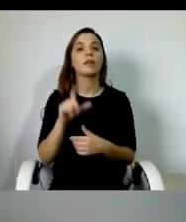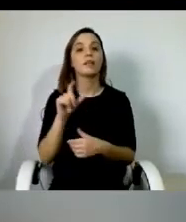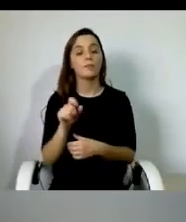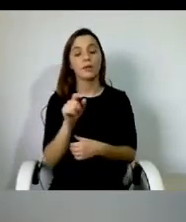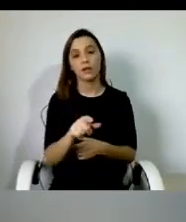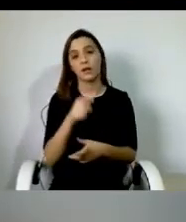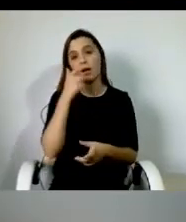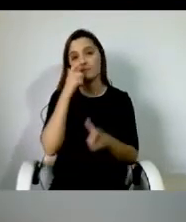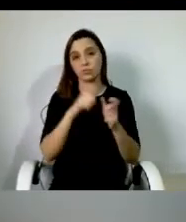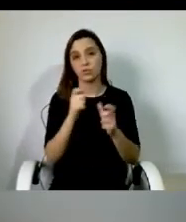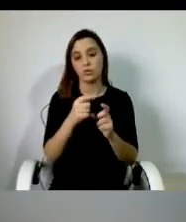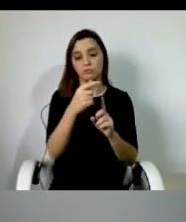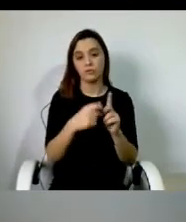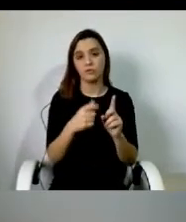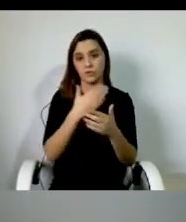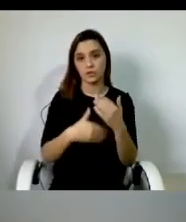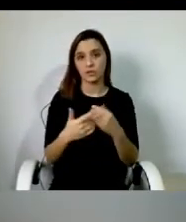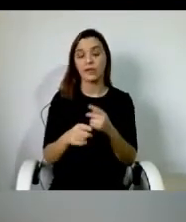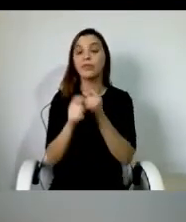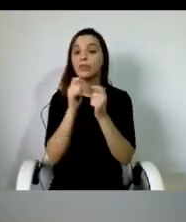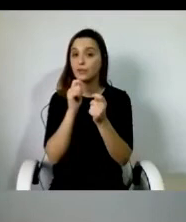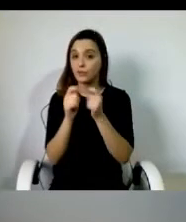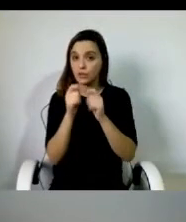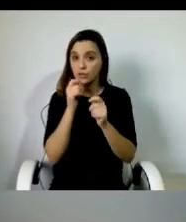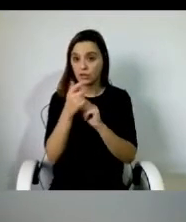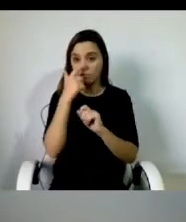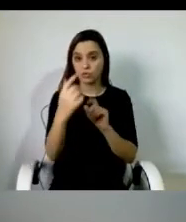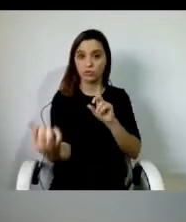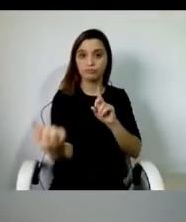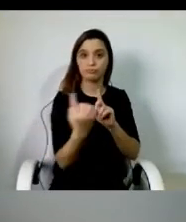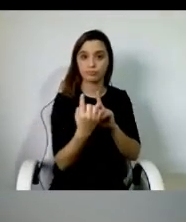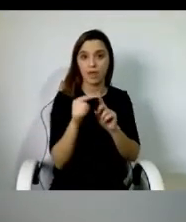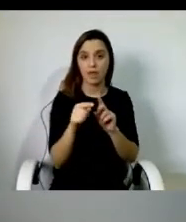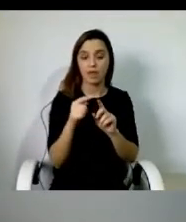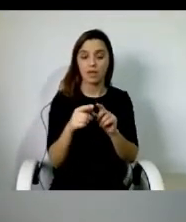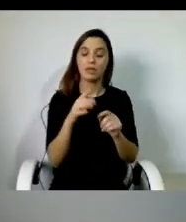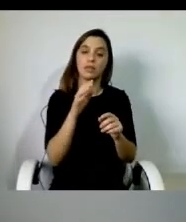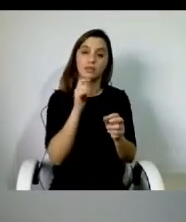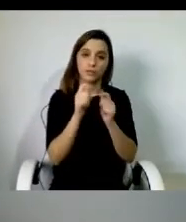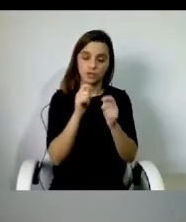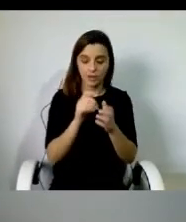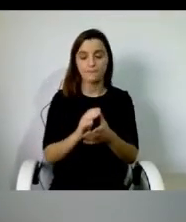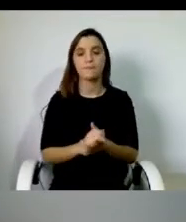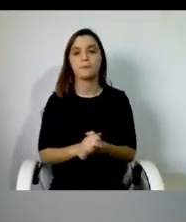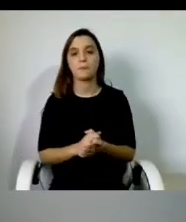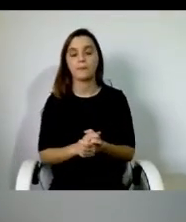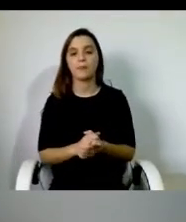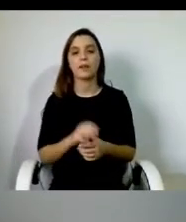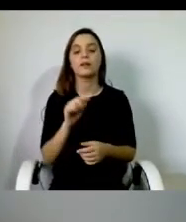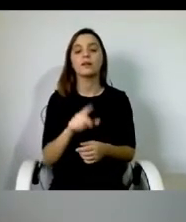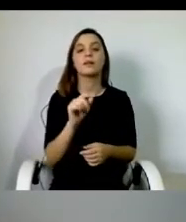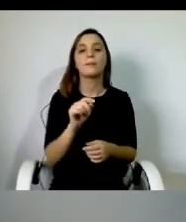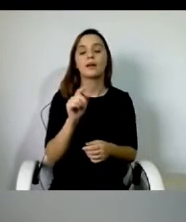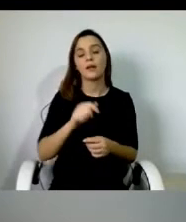candidatos e hoje o beneficiário também faz parte ativa, é a principal parte ativa na entrevista